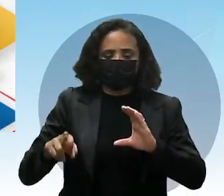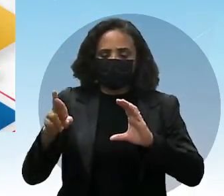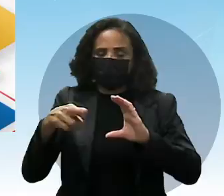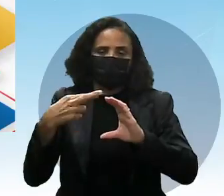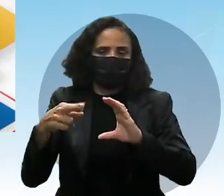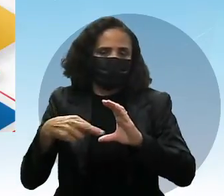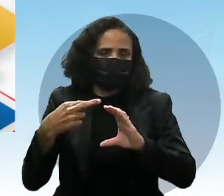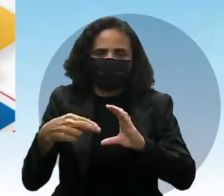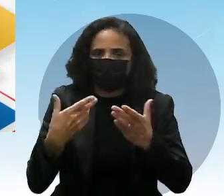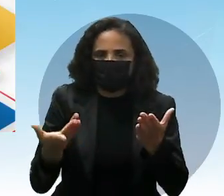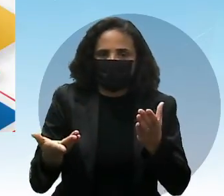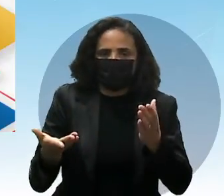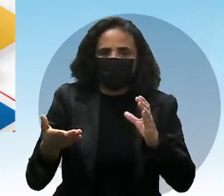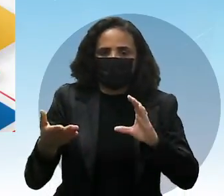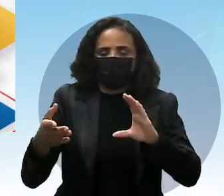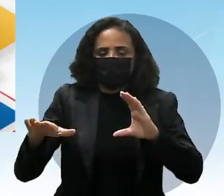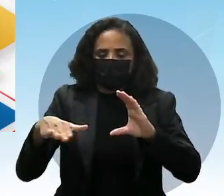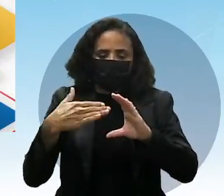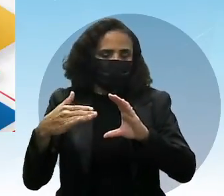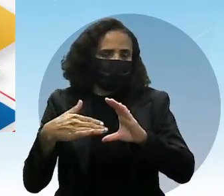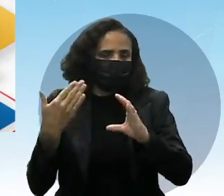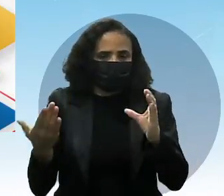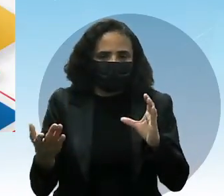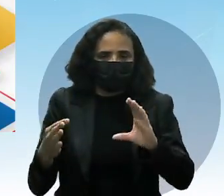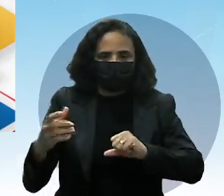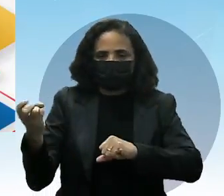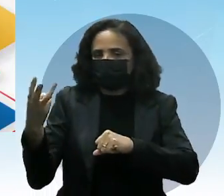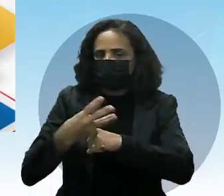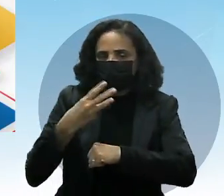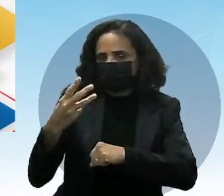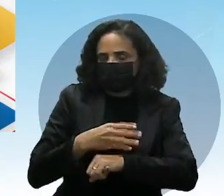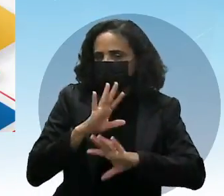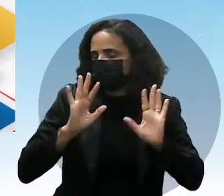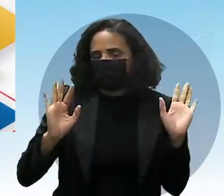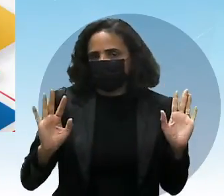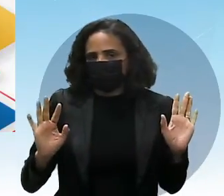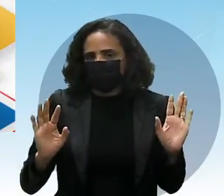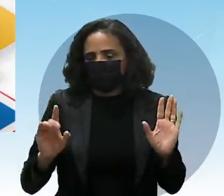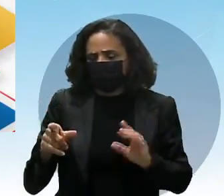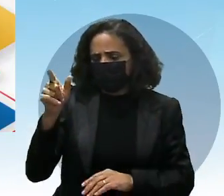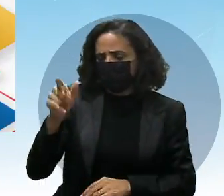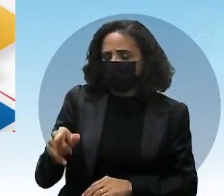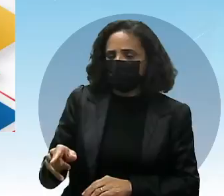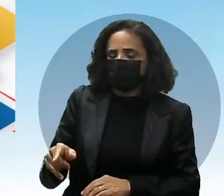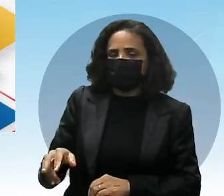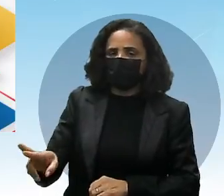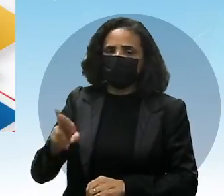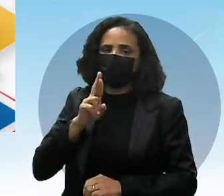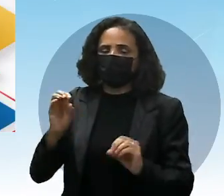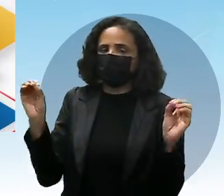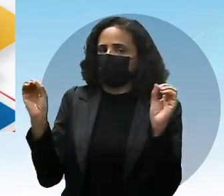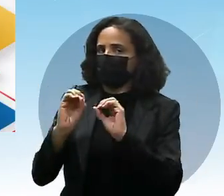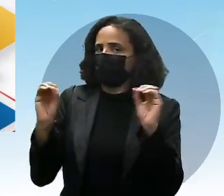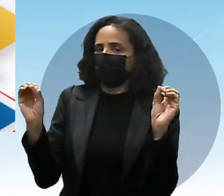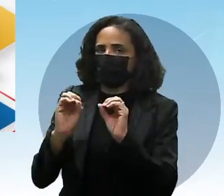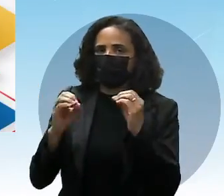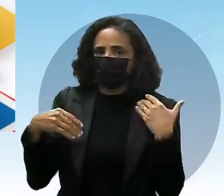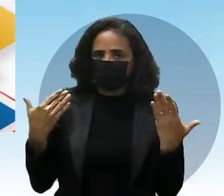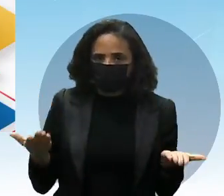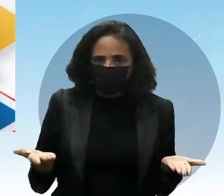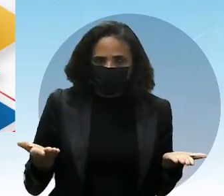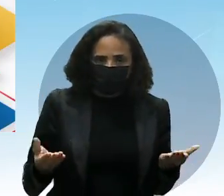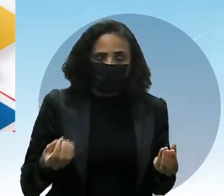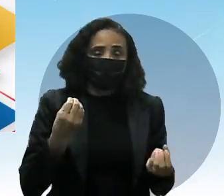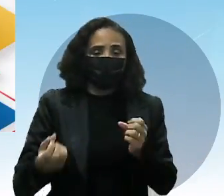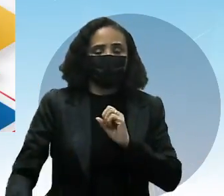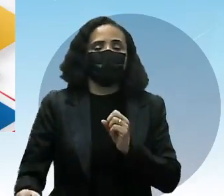mensagem, qualquer coisa Então a partir do momento que ele já tem essa atitude Como é que os colegas iam ter esse feedback Do